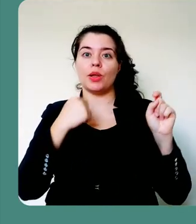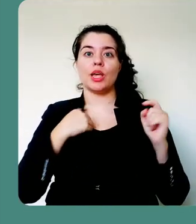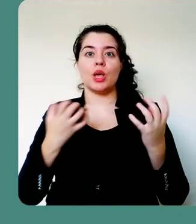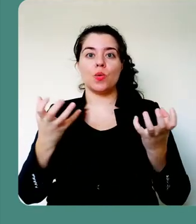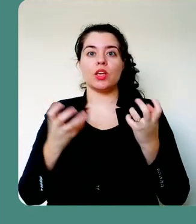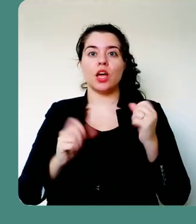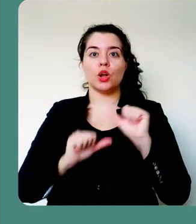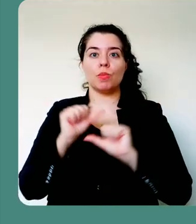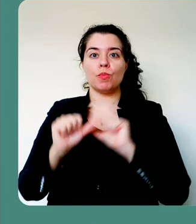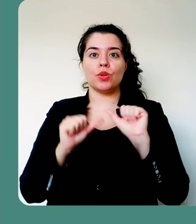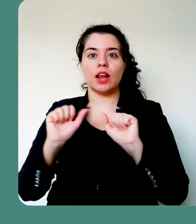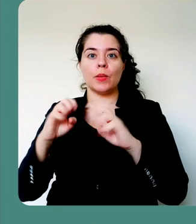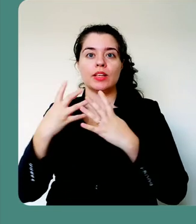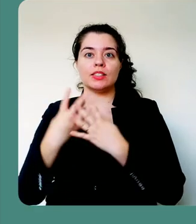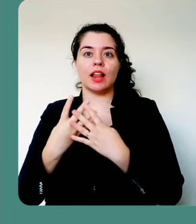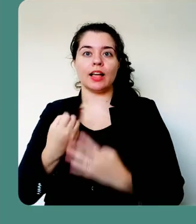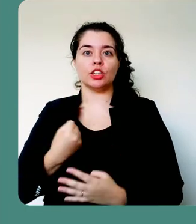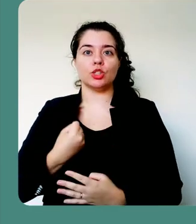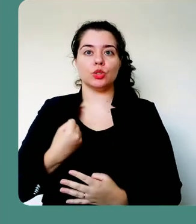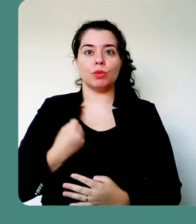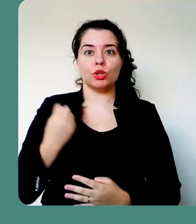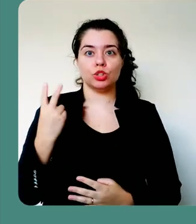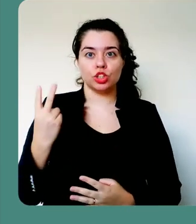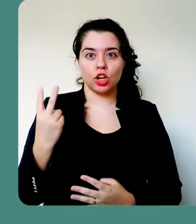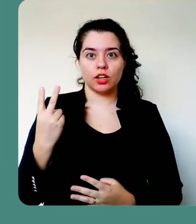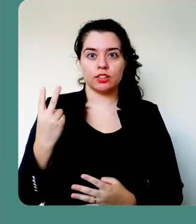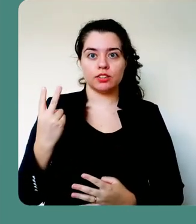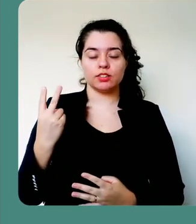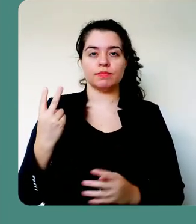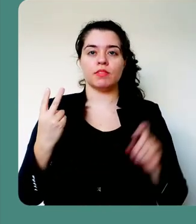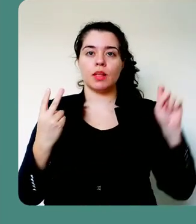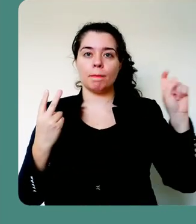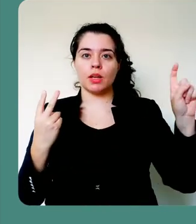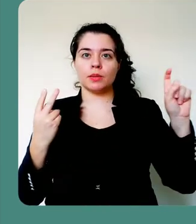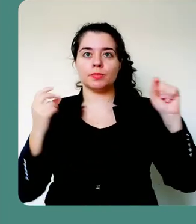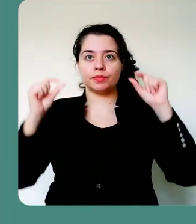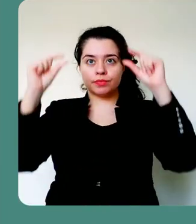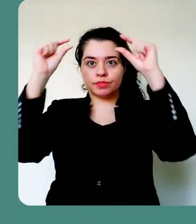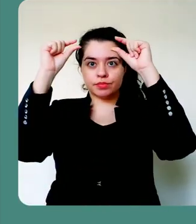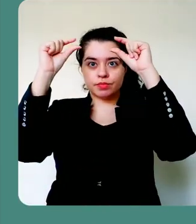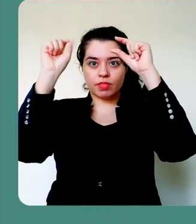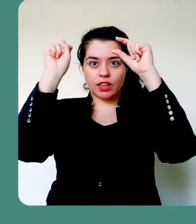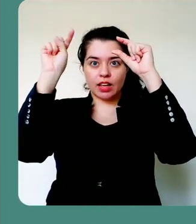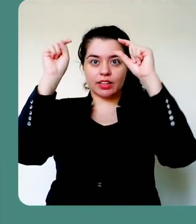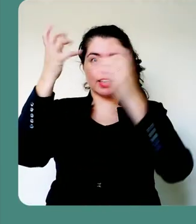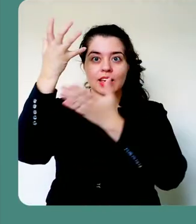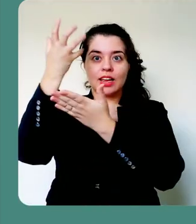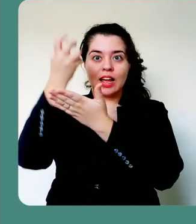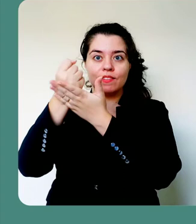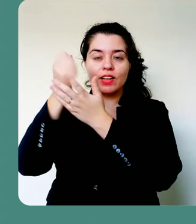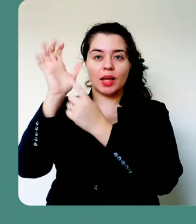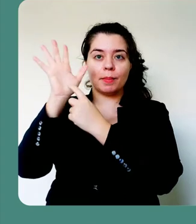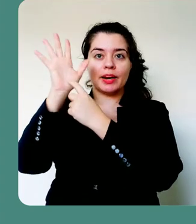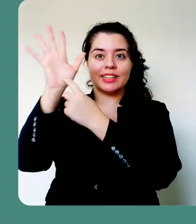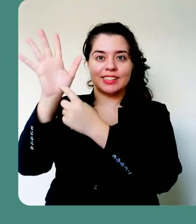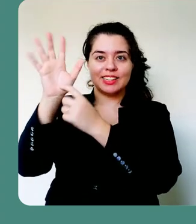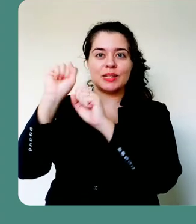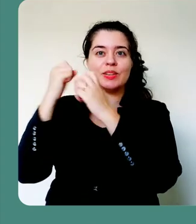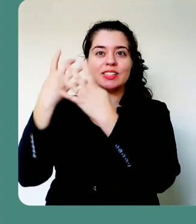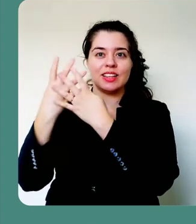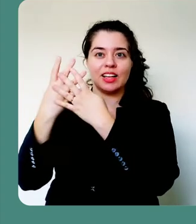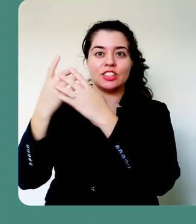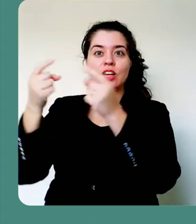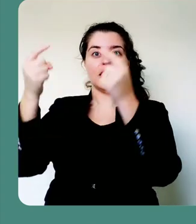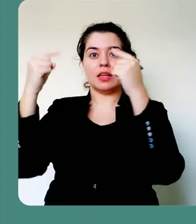slide 2, venho na opção gravar a apresentação de slides, e agora eu venho na opção de limpar.